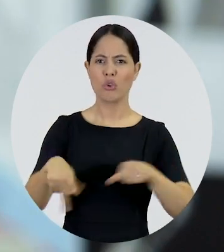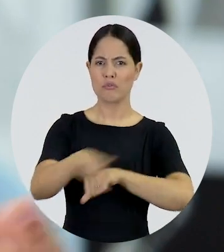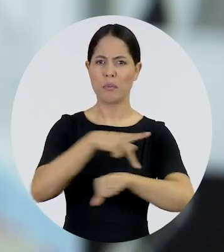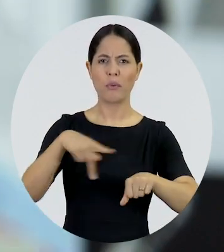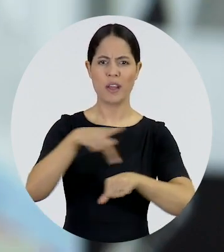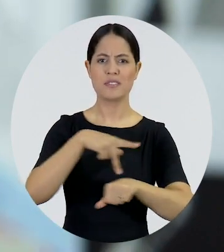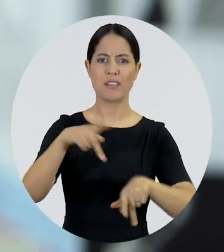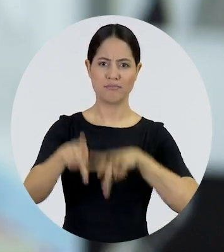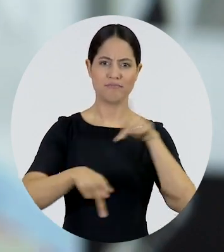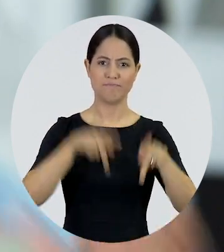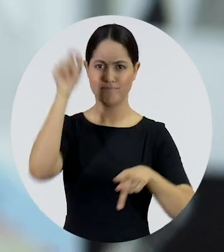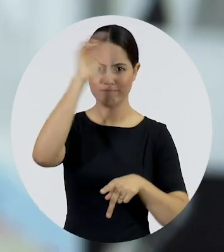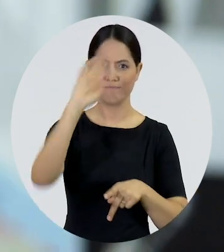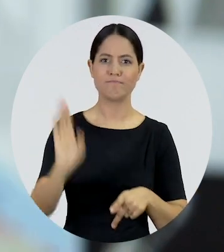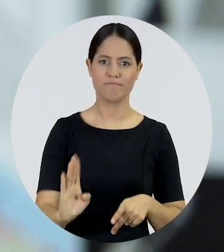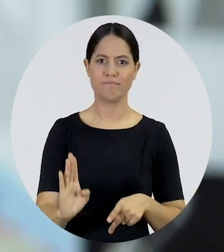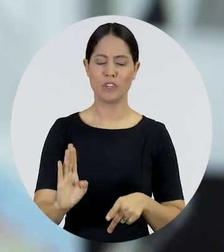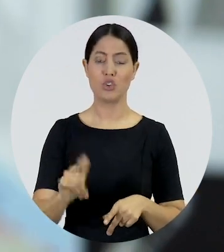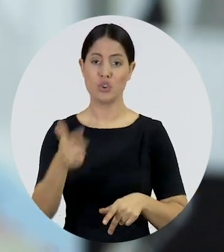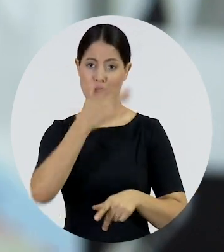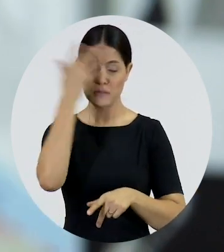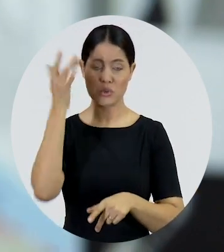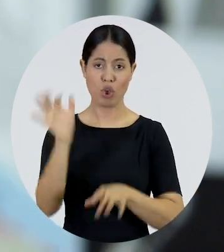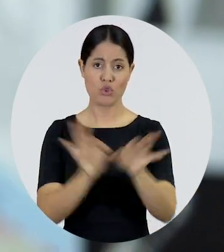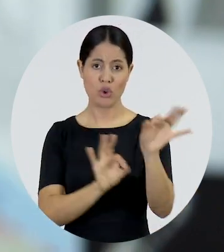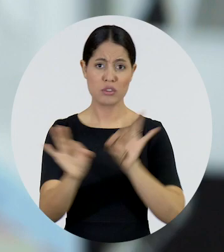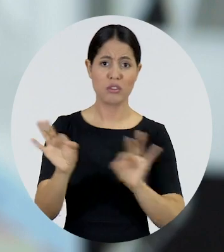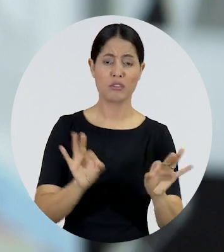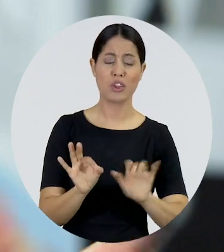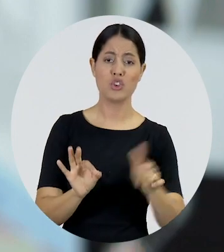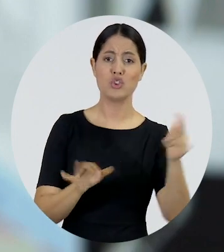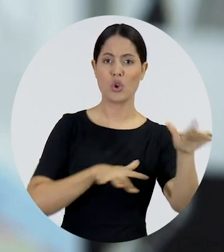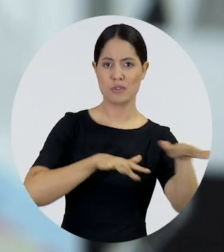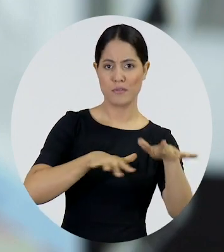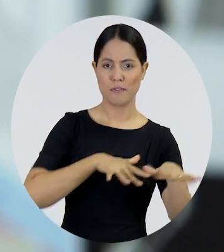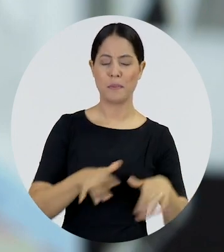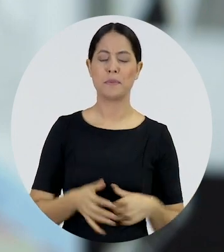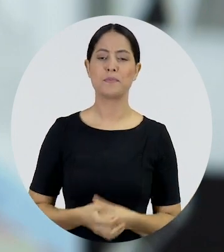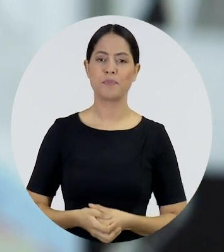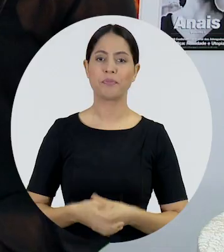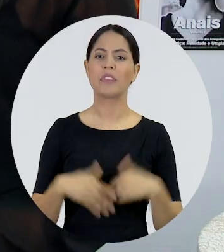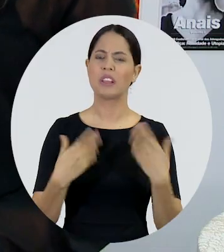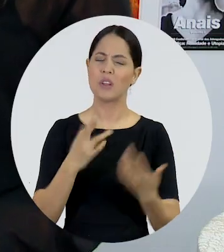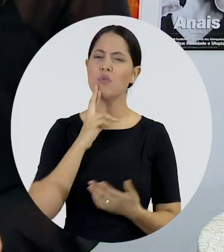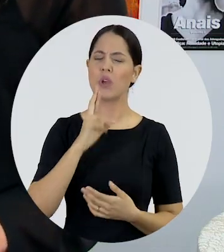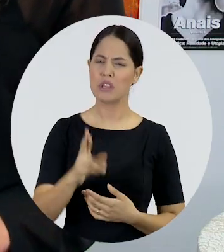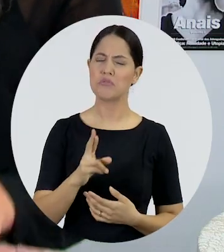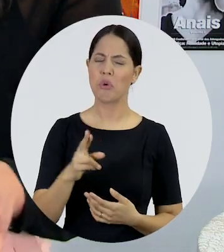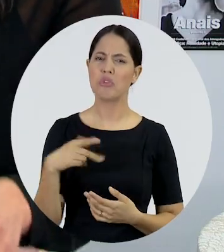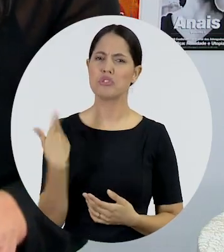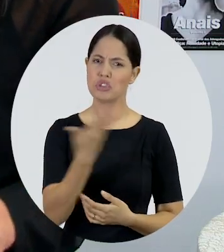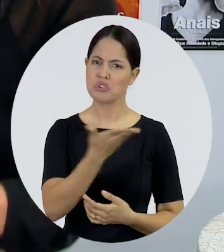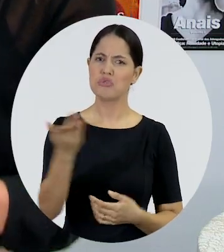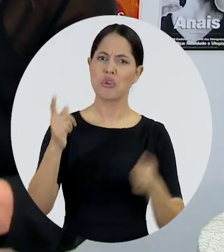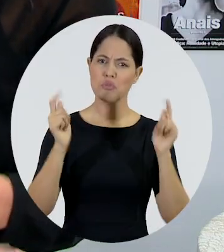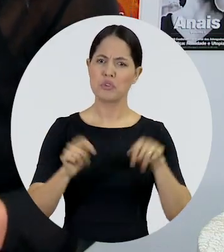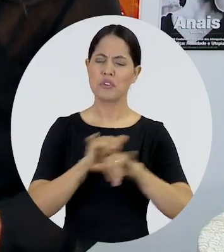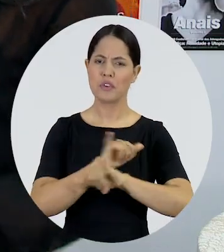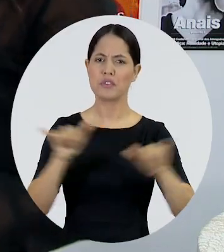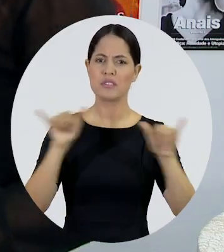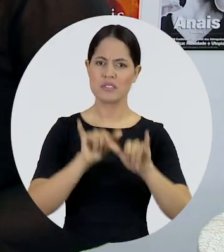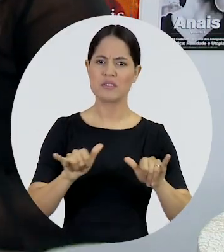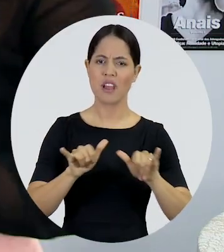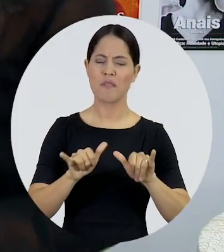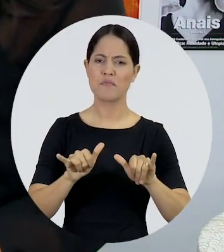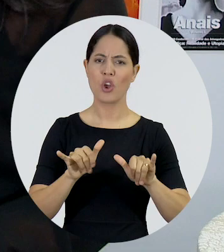pessoas na nossa sociedade, de outras profissões e de outras organizações e de outros movimentos. E pela sua resposta, então, eu posso falar que hoje o